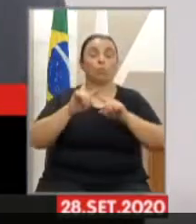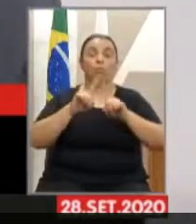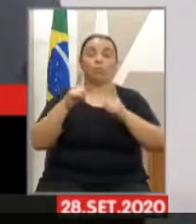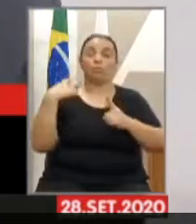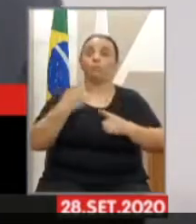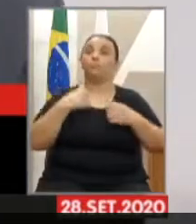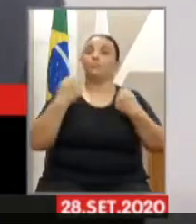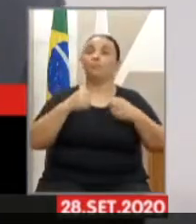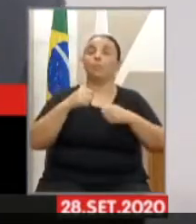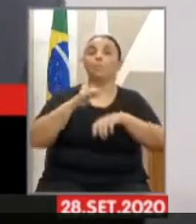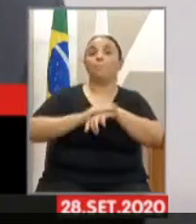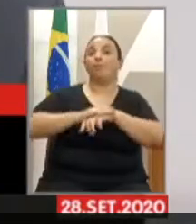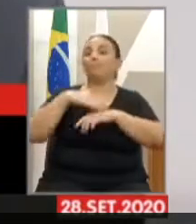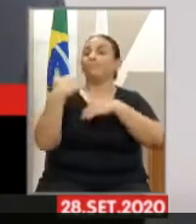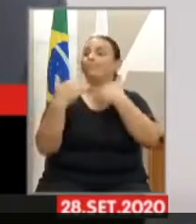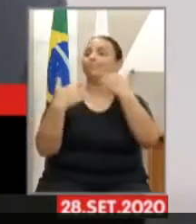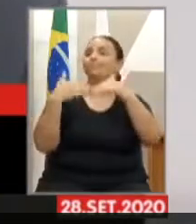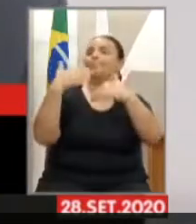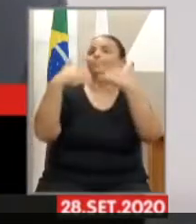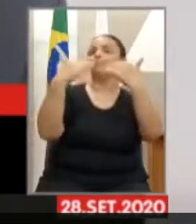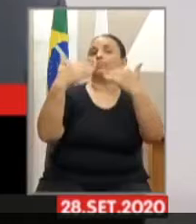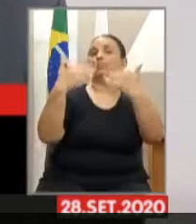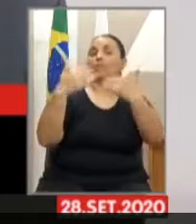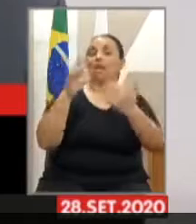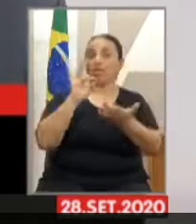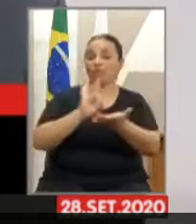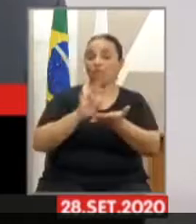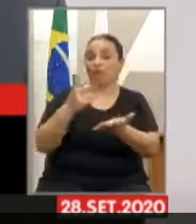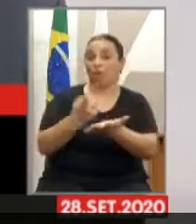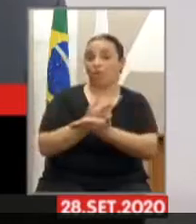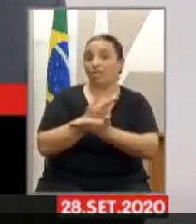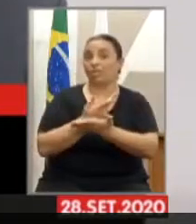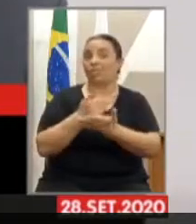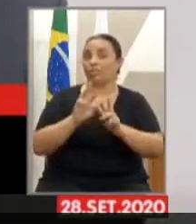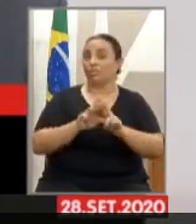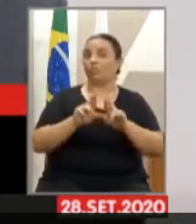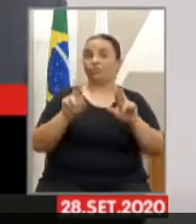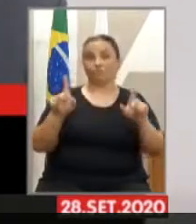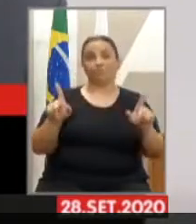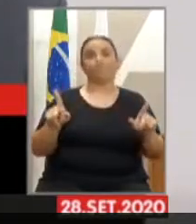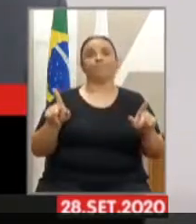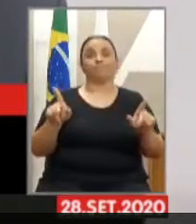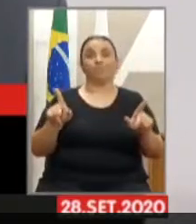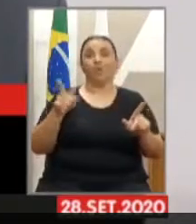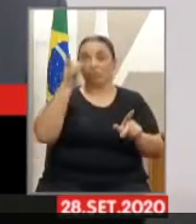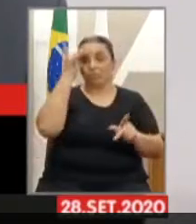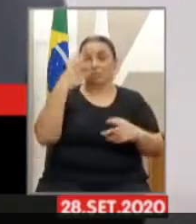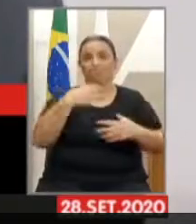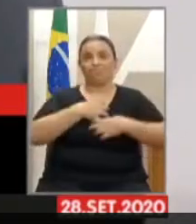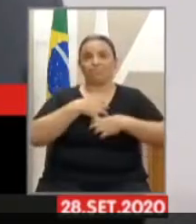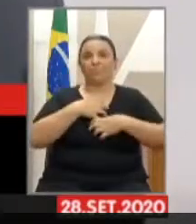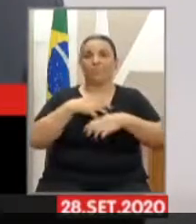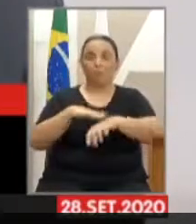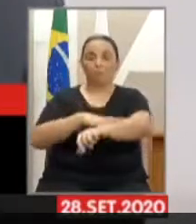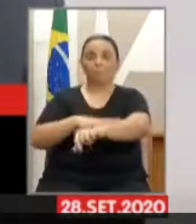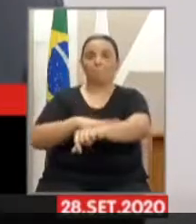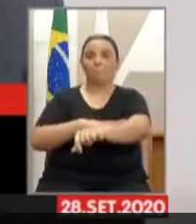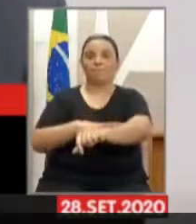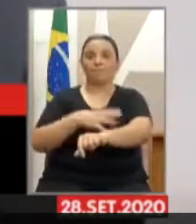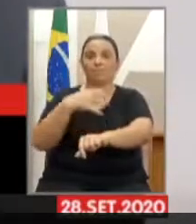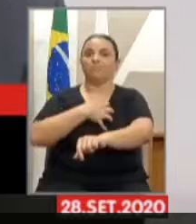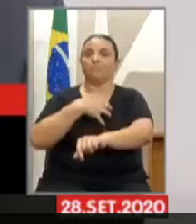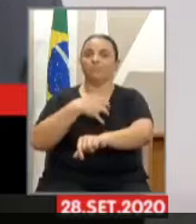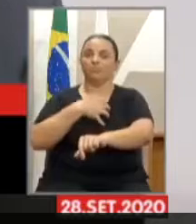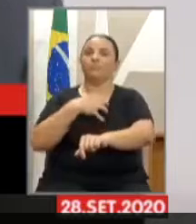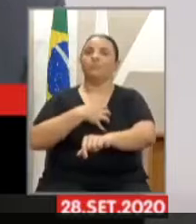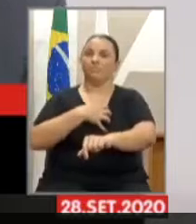realidade é muito diferente. quem vive o dia a dia, todo mundo sabe da minha defesa das